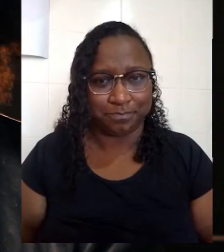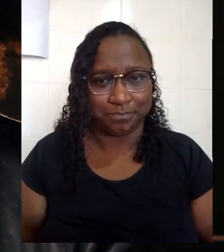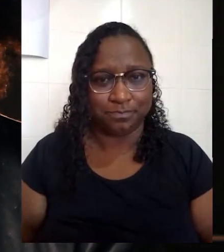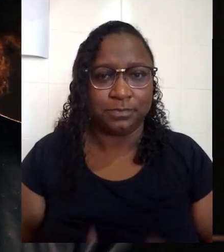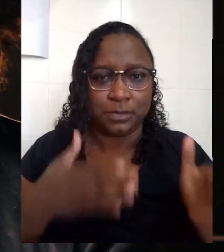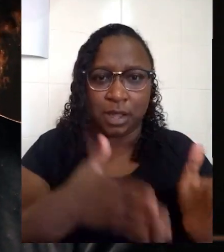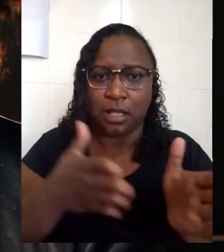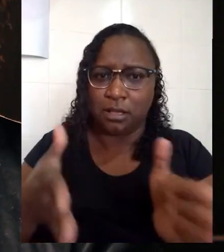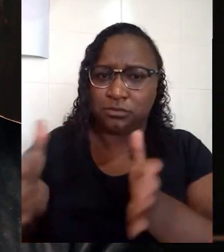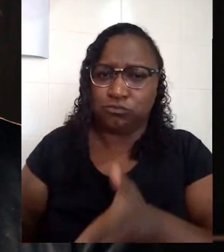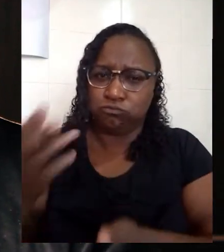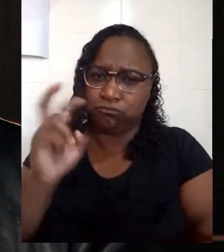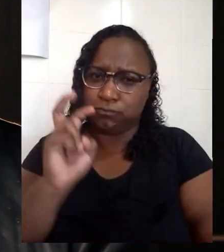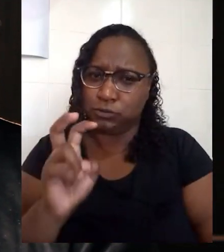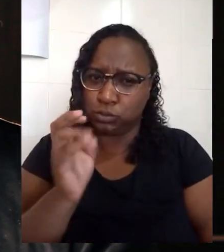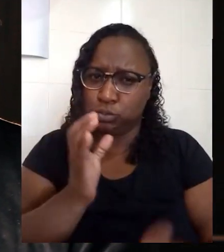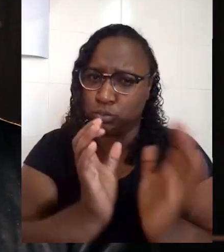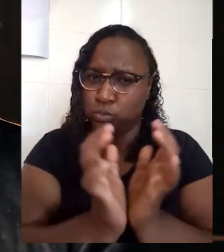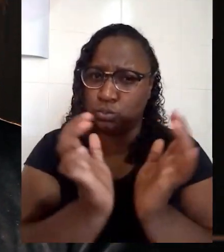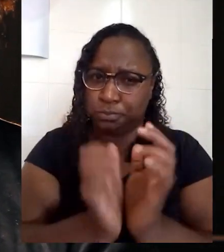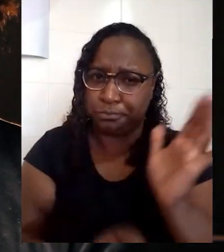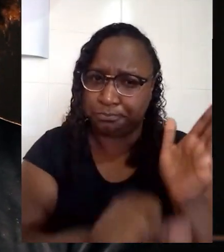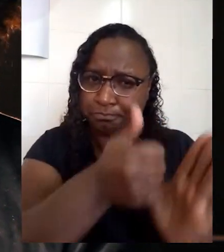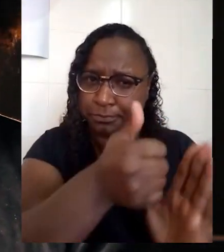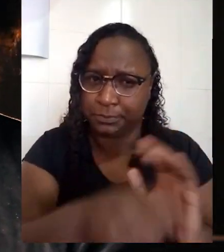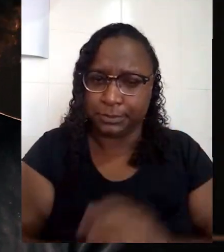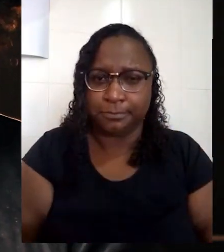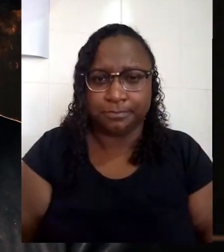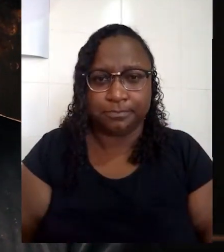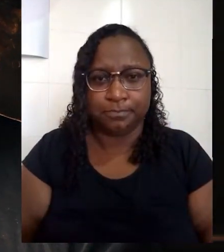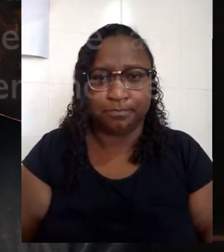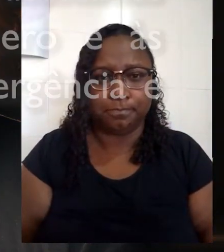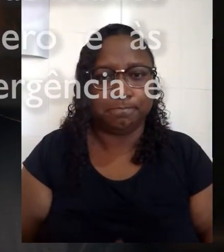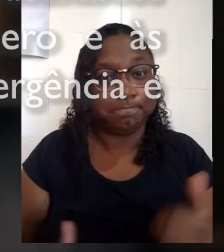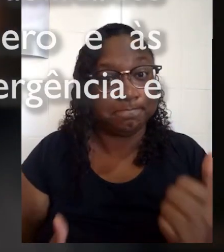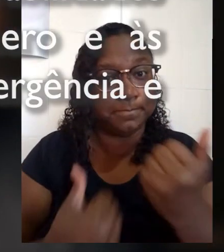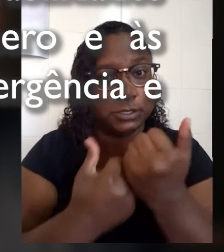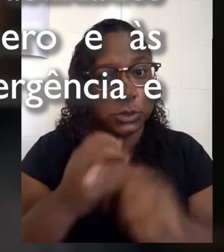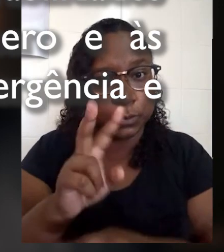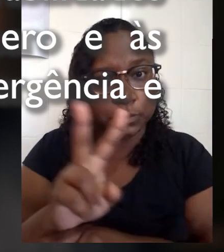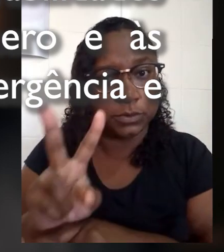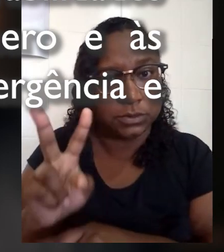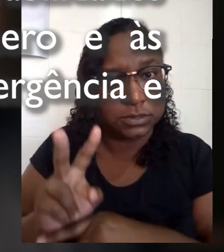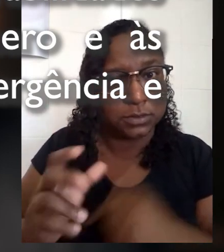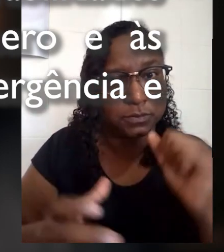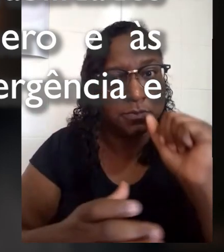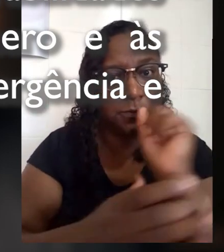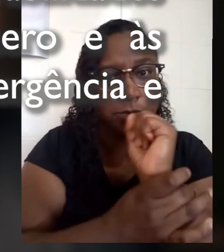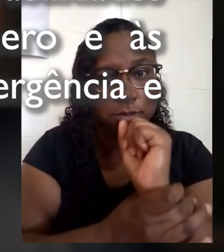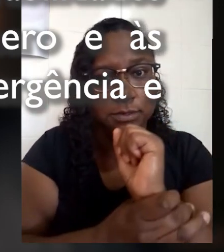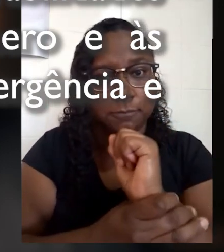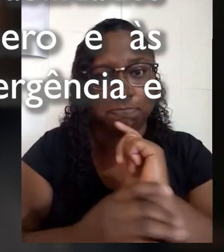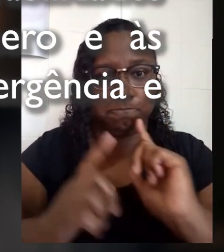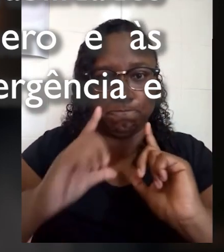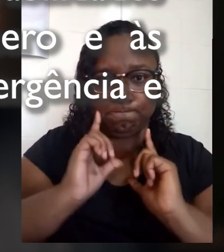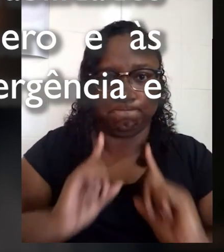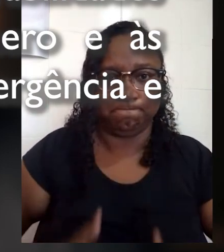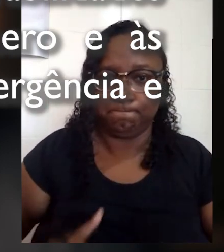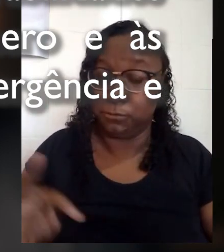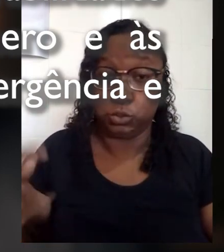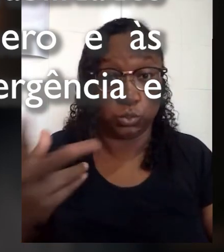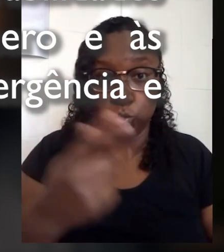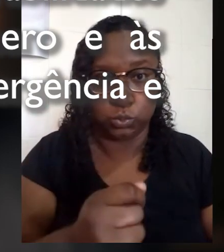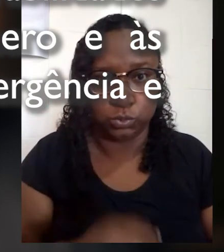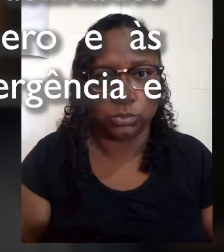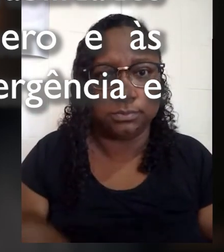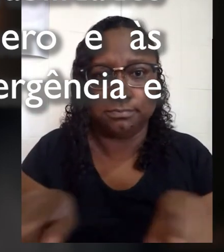Esse eixo está dividido em cinco grupos. O primeiro visa garantir proteção, segurança e dignidade para todos,